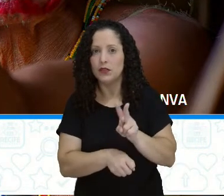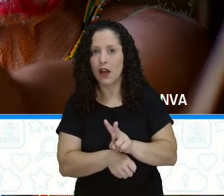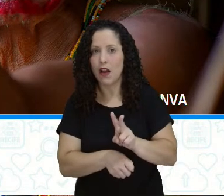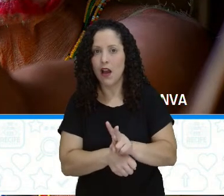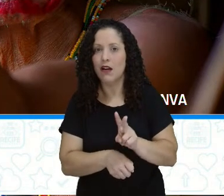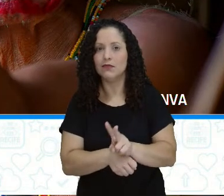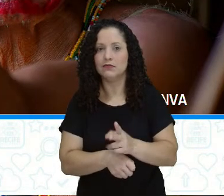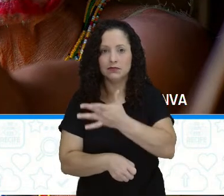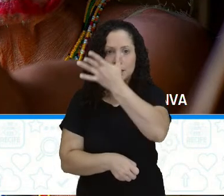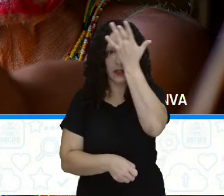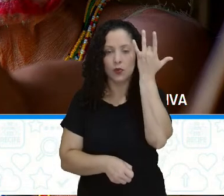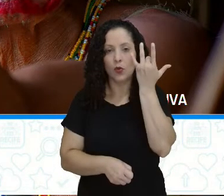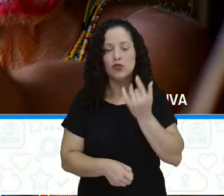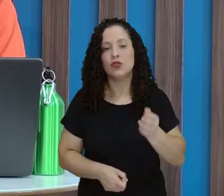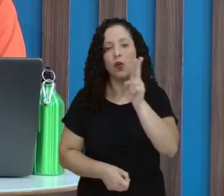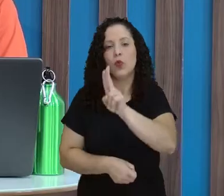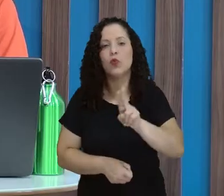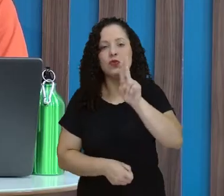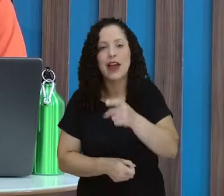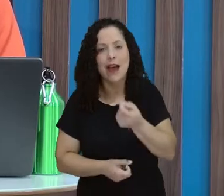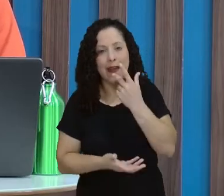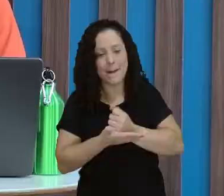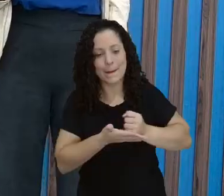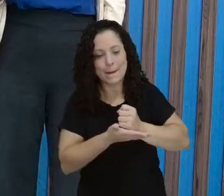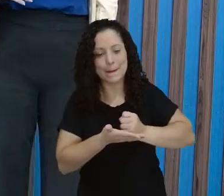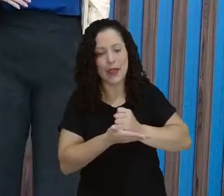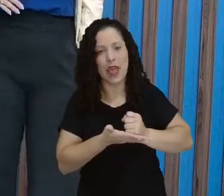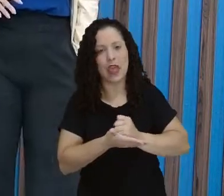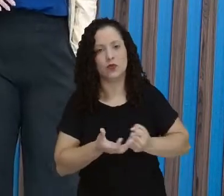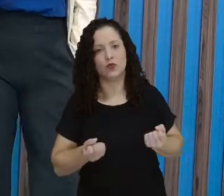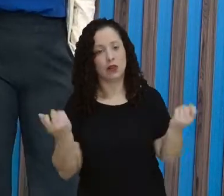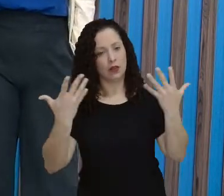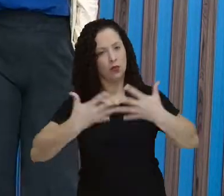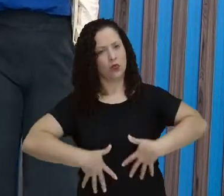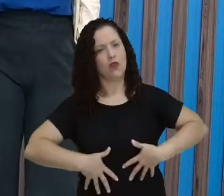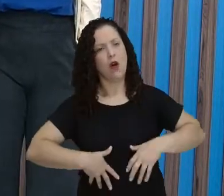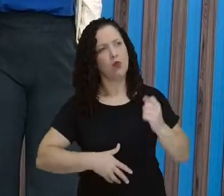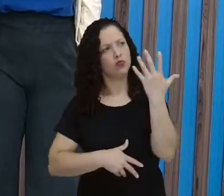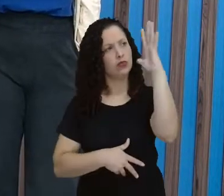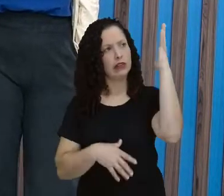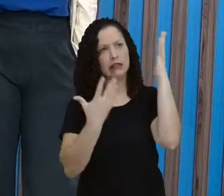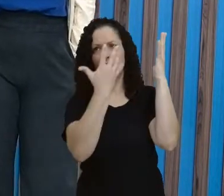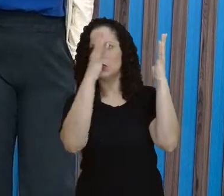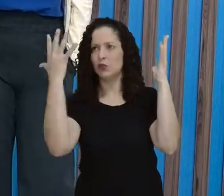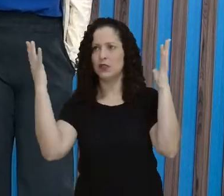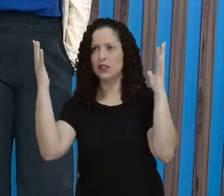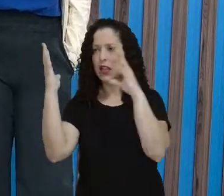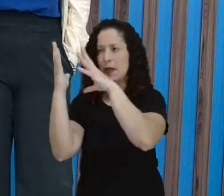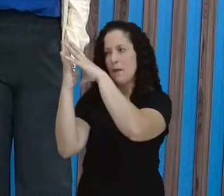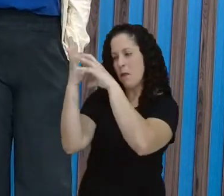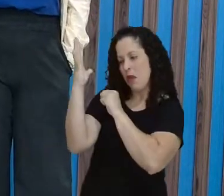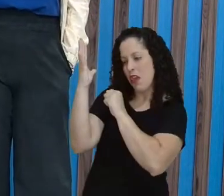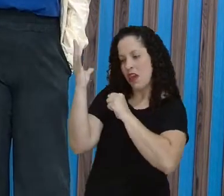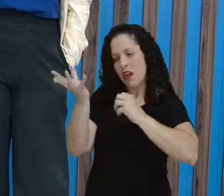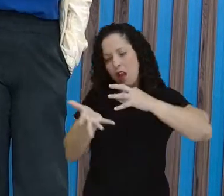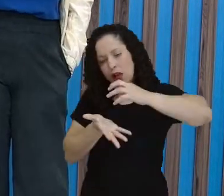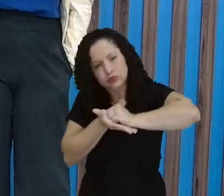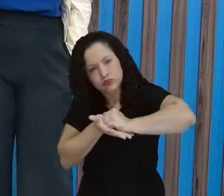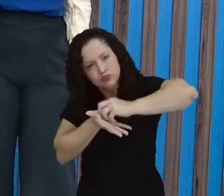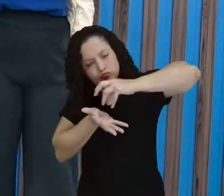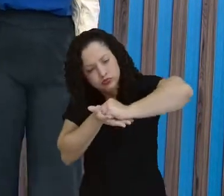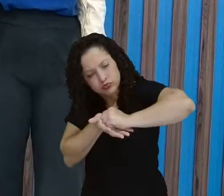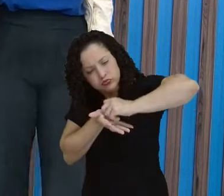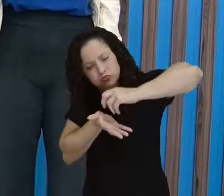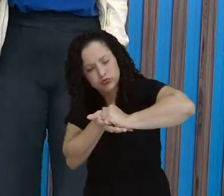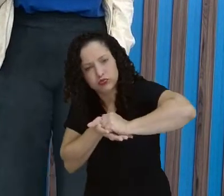as ervas medicinais. É, porque justamente, por ele ser a pessoa mais experiente, que tem mais conhecimento, aí ele